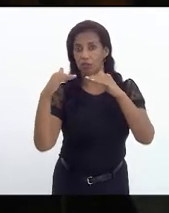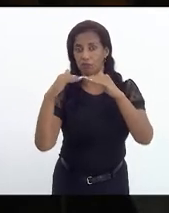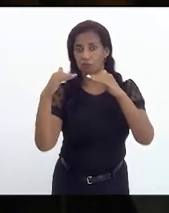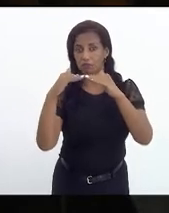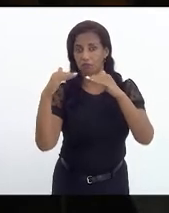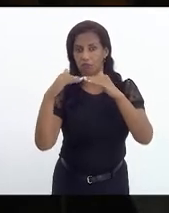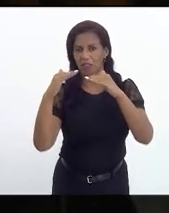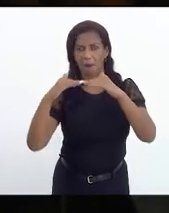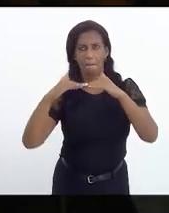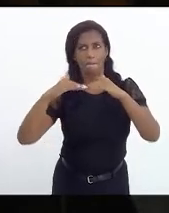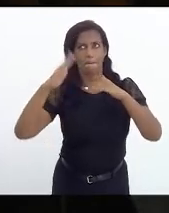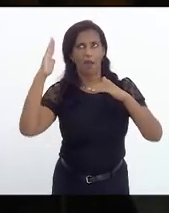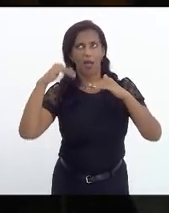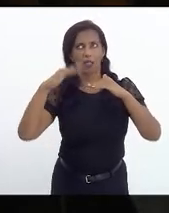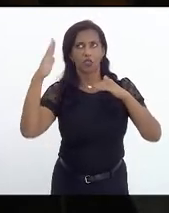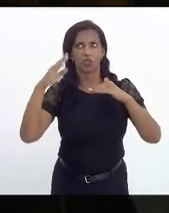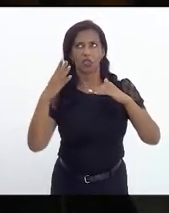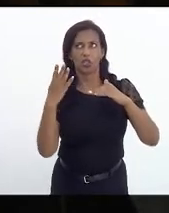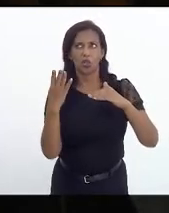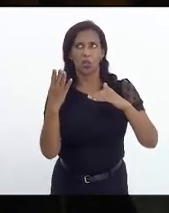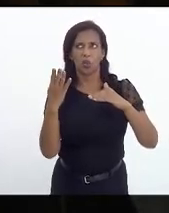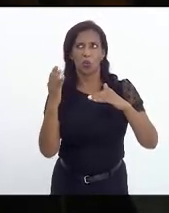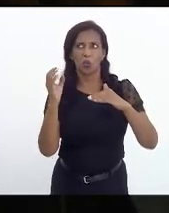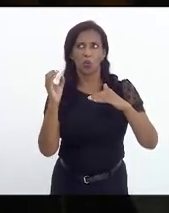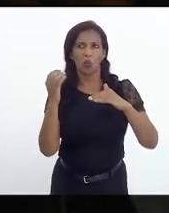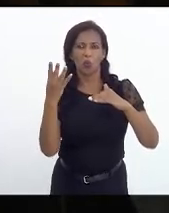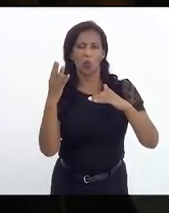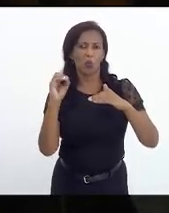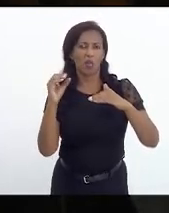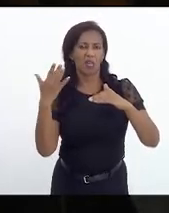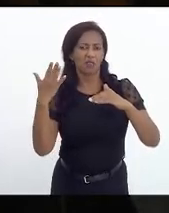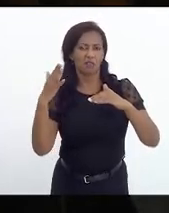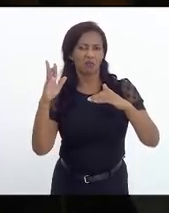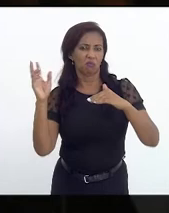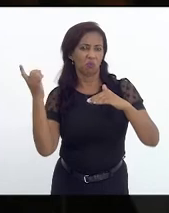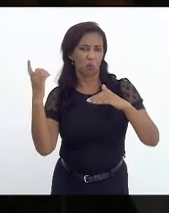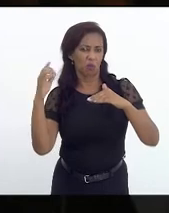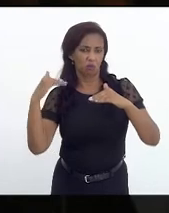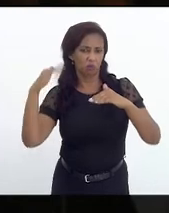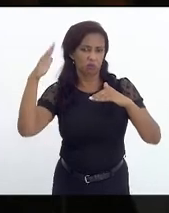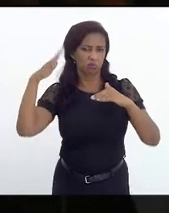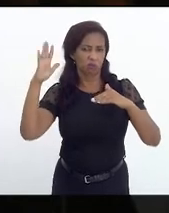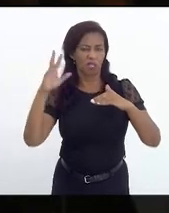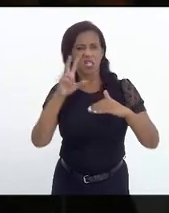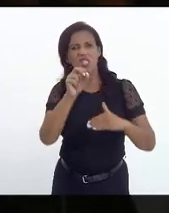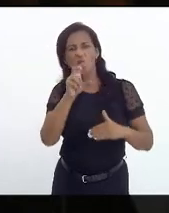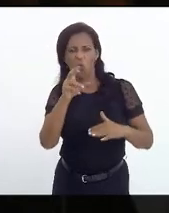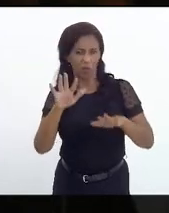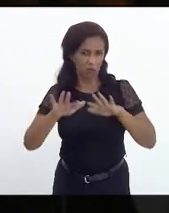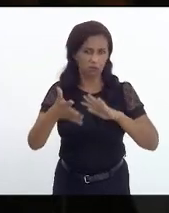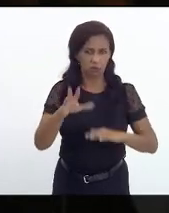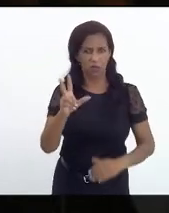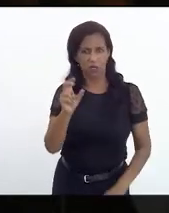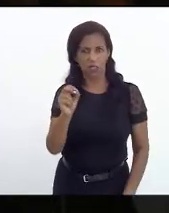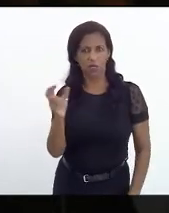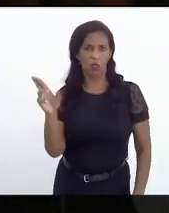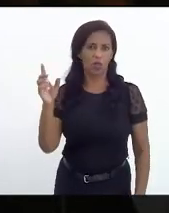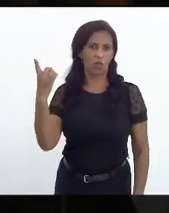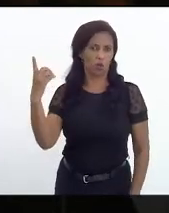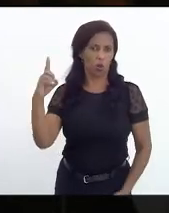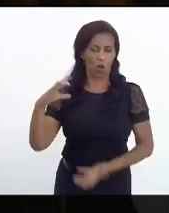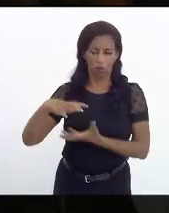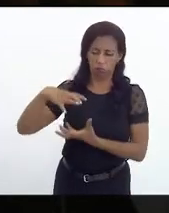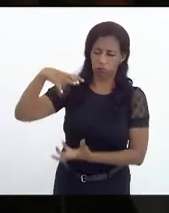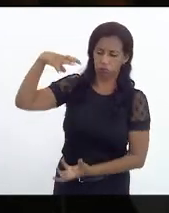mais do que quarenta e poucos dólares. Vamos arredondar para 50 dólares o barril